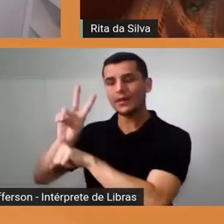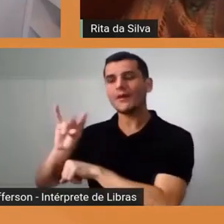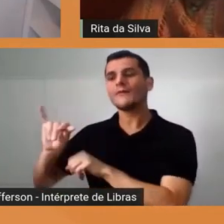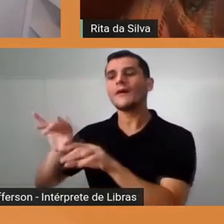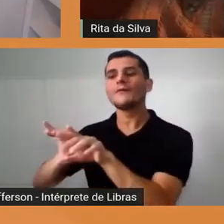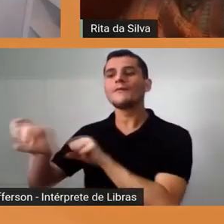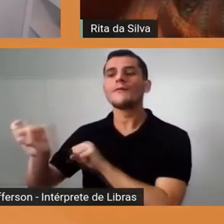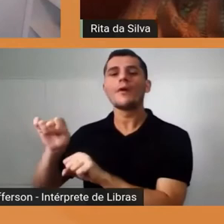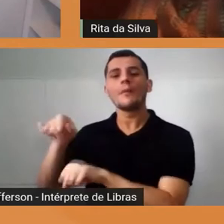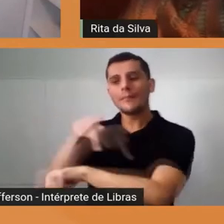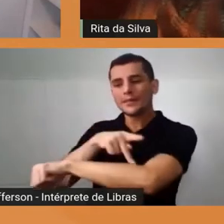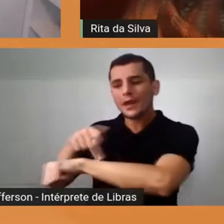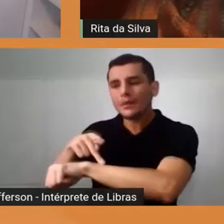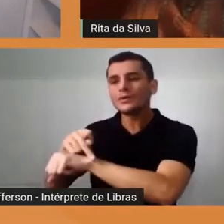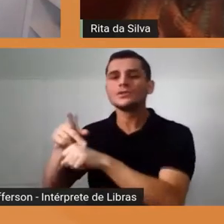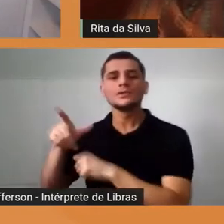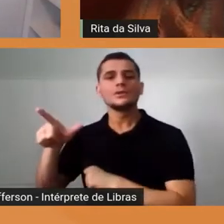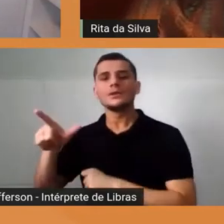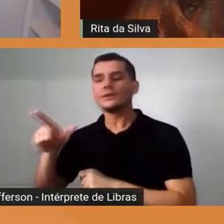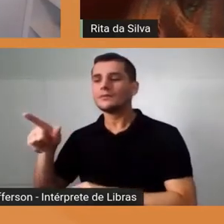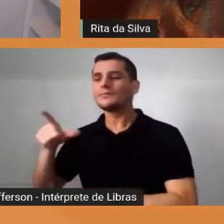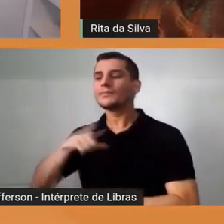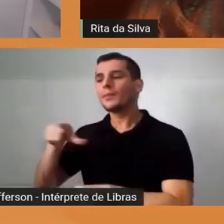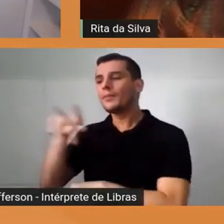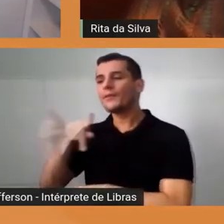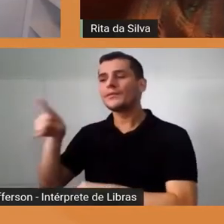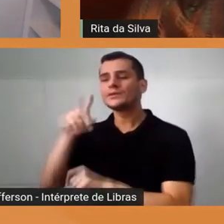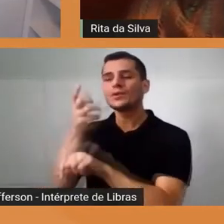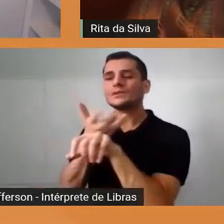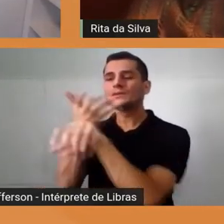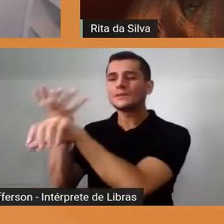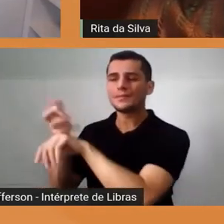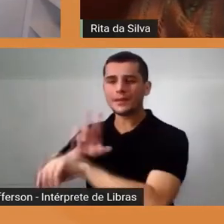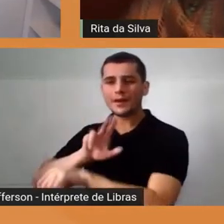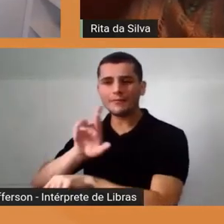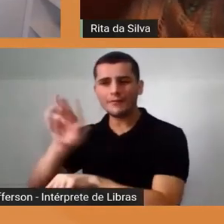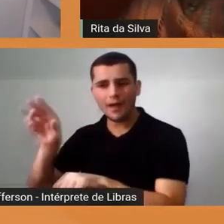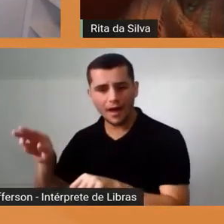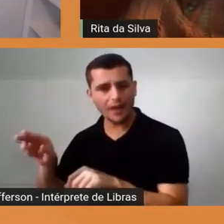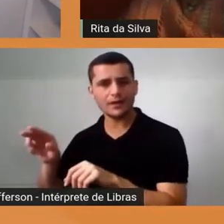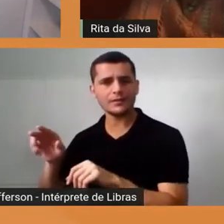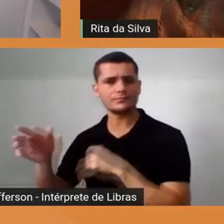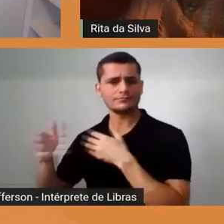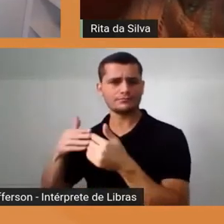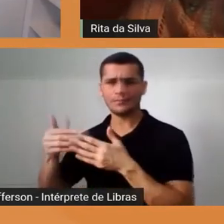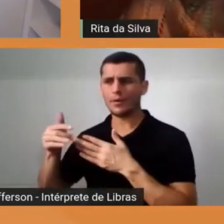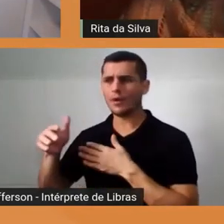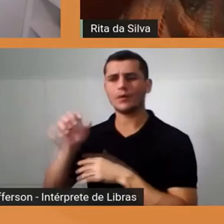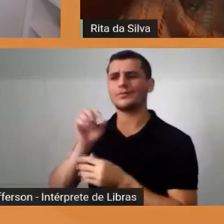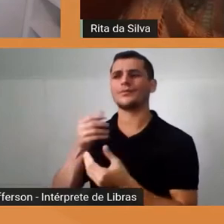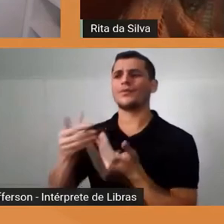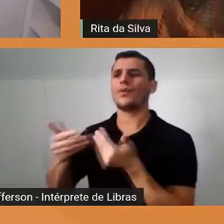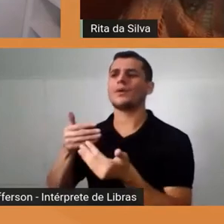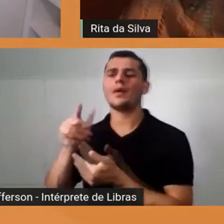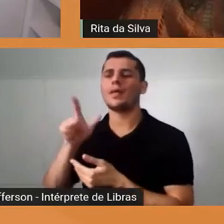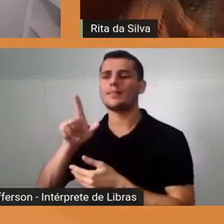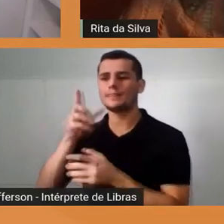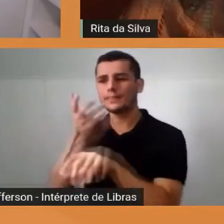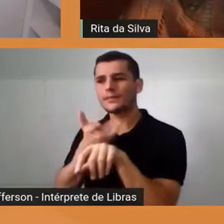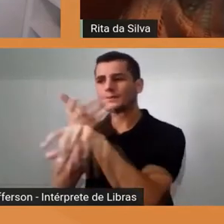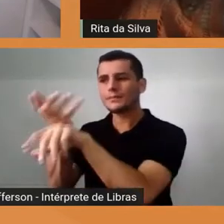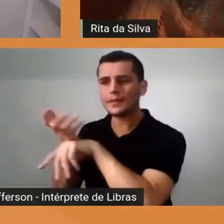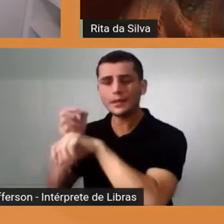Matemática, Química, Física, Biologia, e em todas as disciplinas, independente de qual seja, a gente pode falar de povos